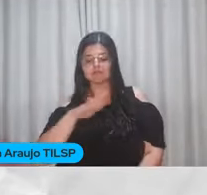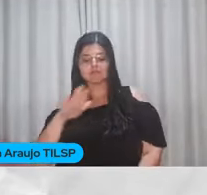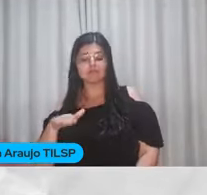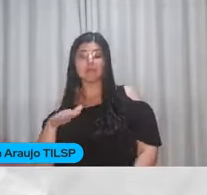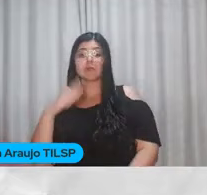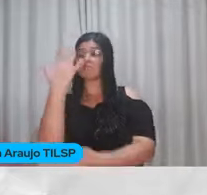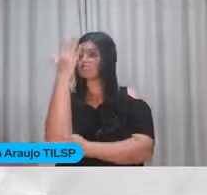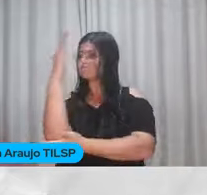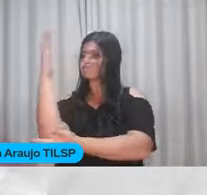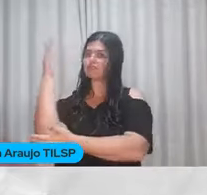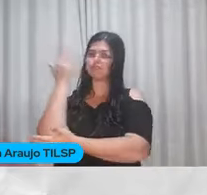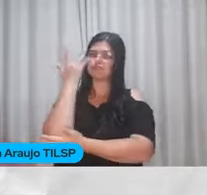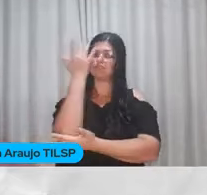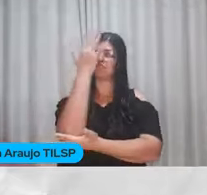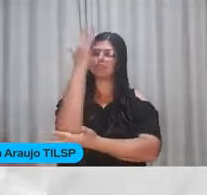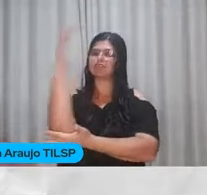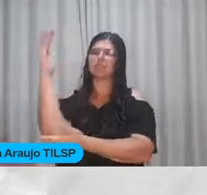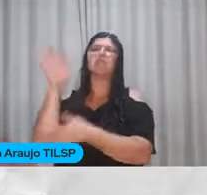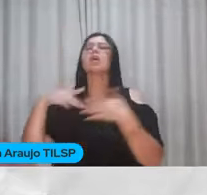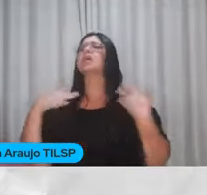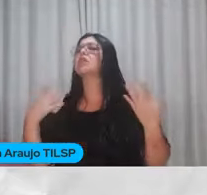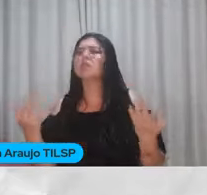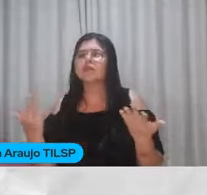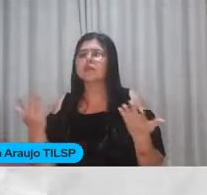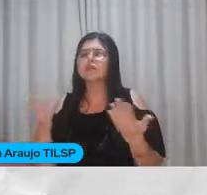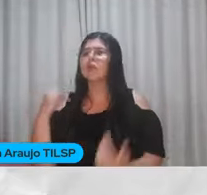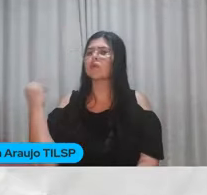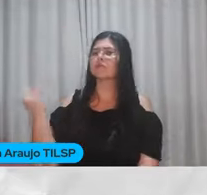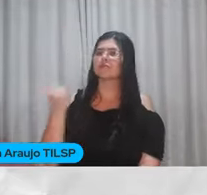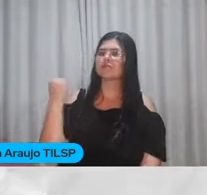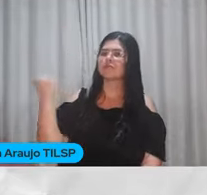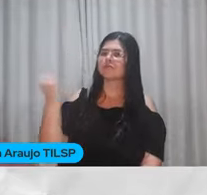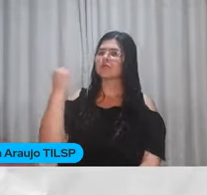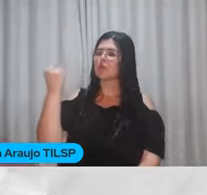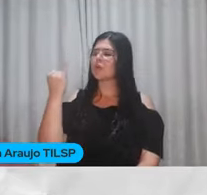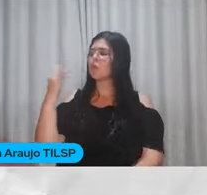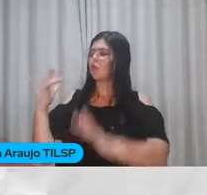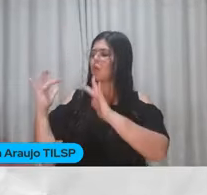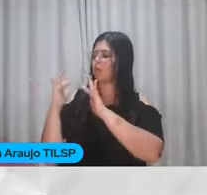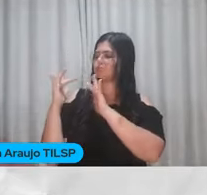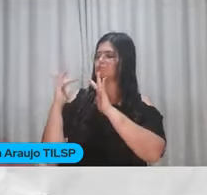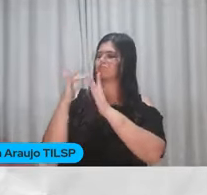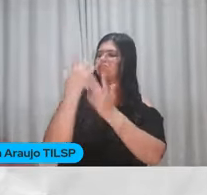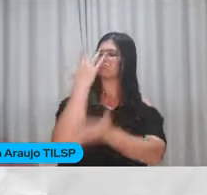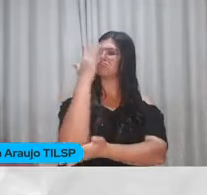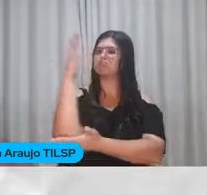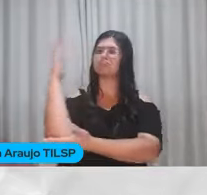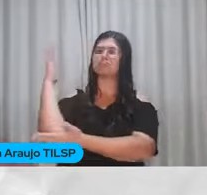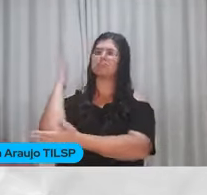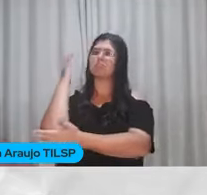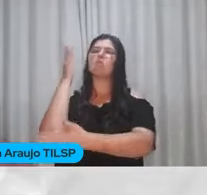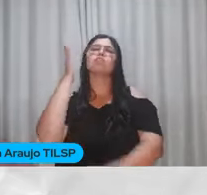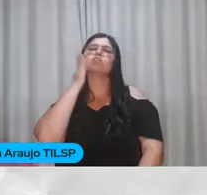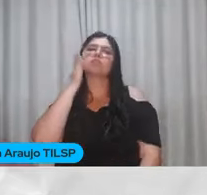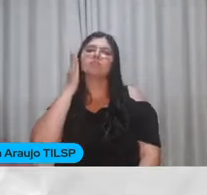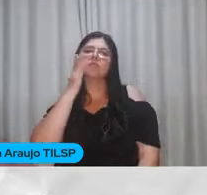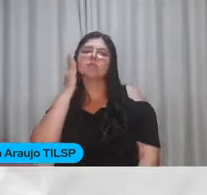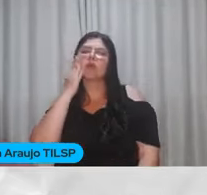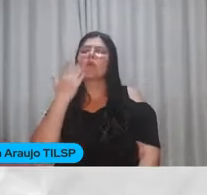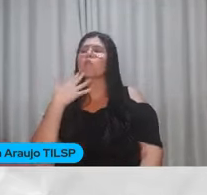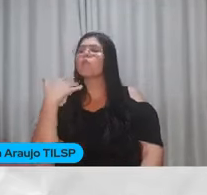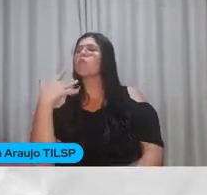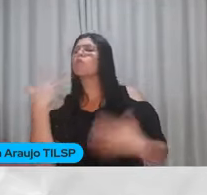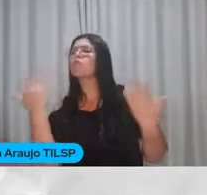a natureza E aí? Qual a importância desse contato com a natureza? Eu quero saber Qual a